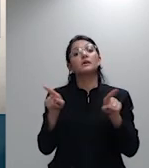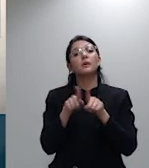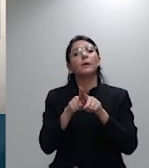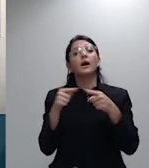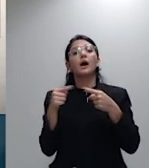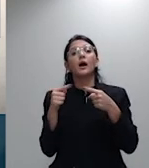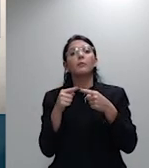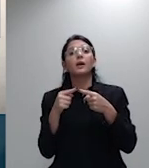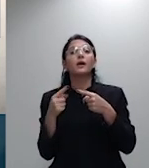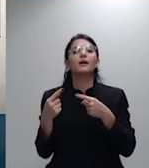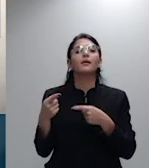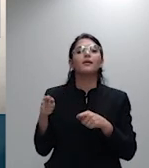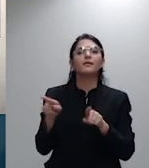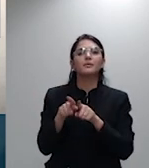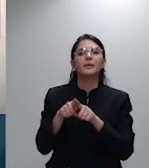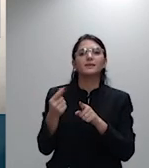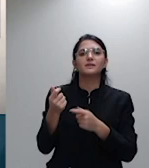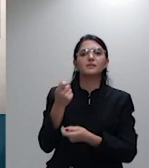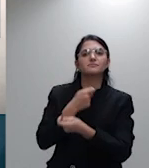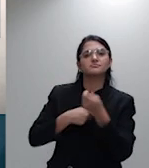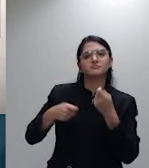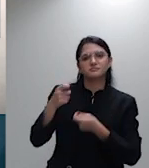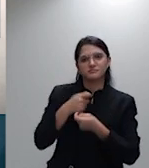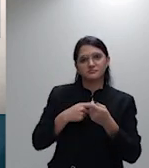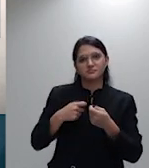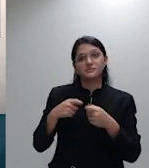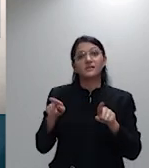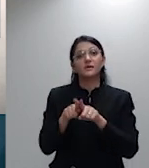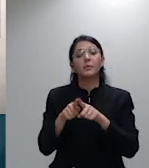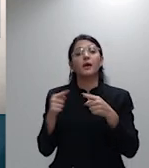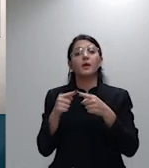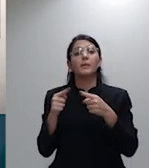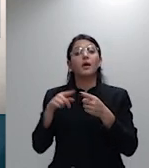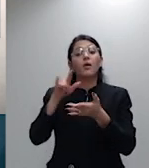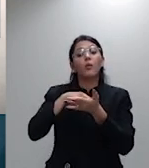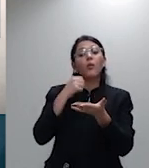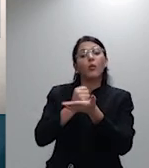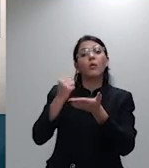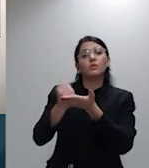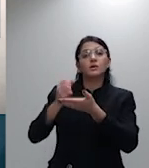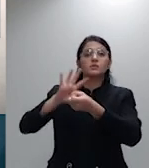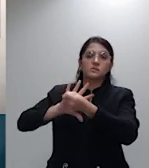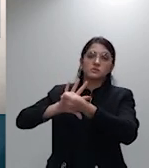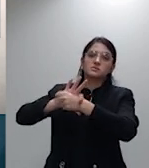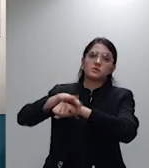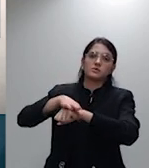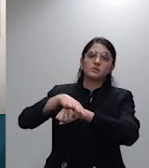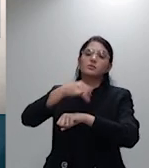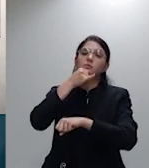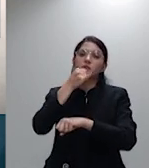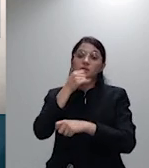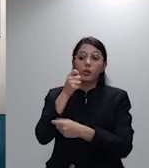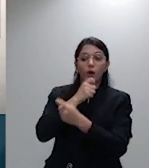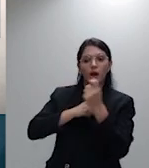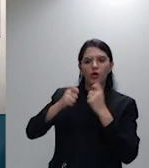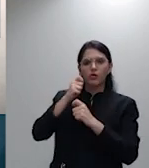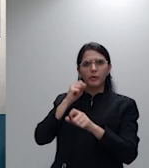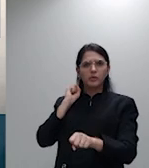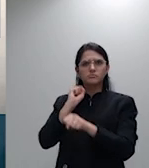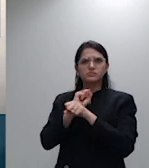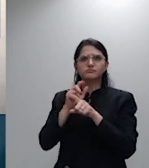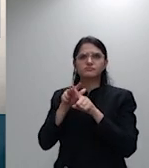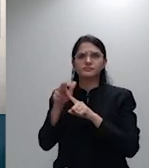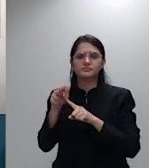ética do contrato de seguro não se pode romper o equilíbrio econômico-financeiro isso aí levaria